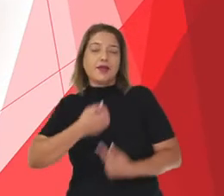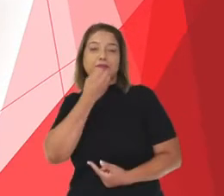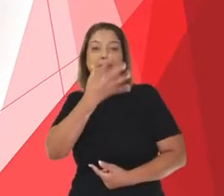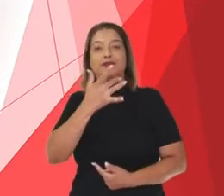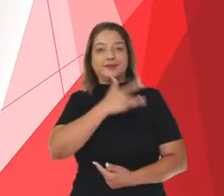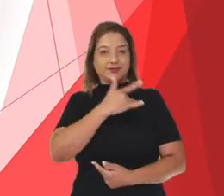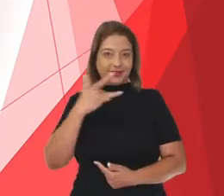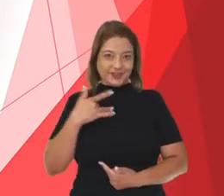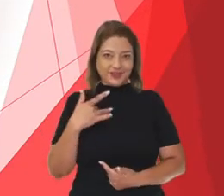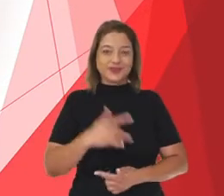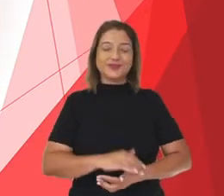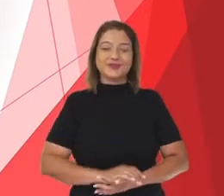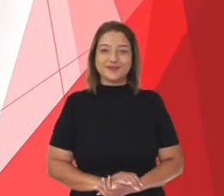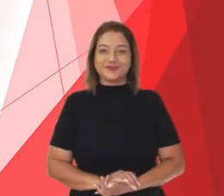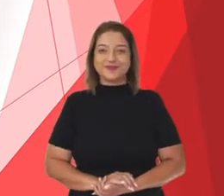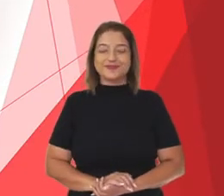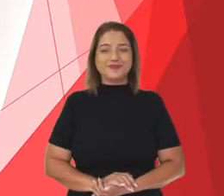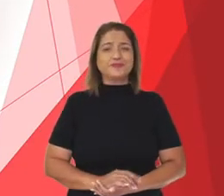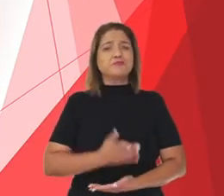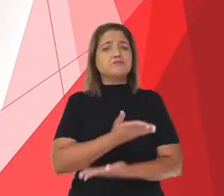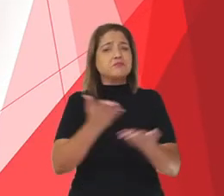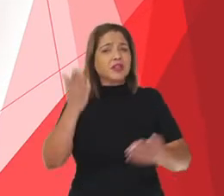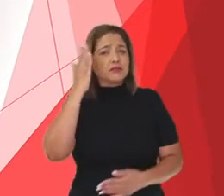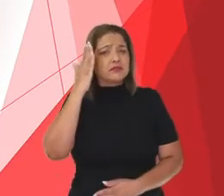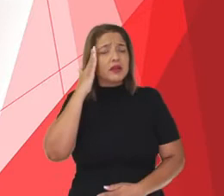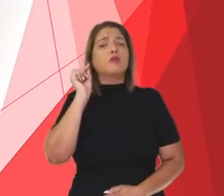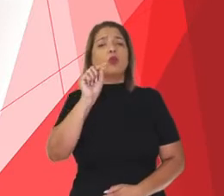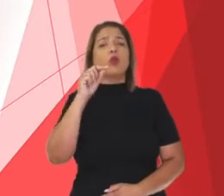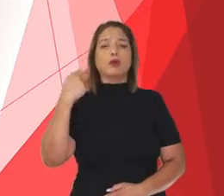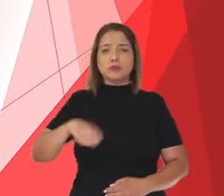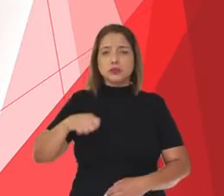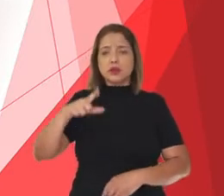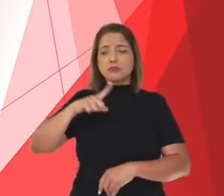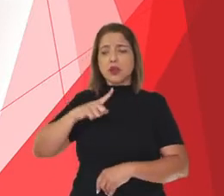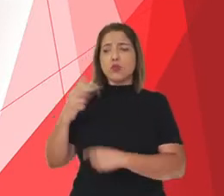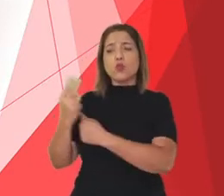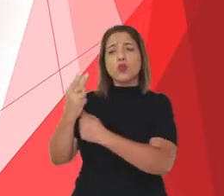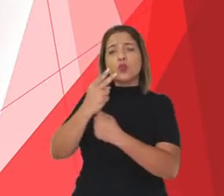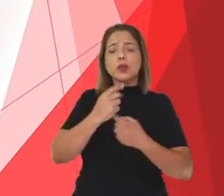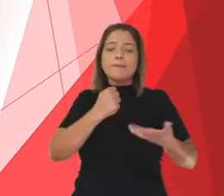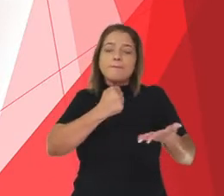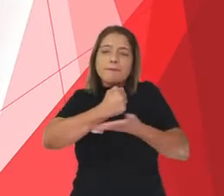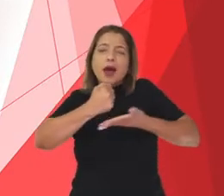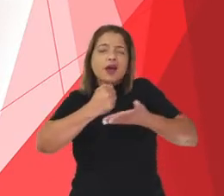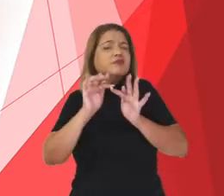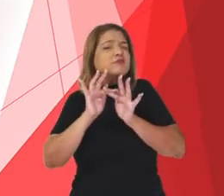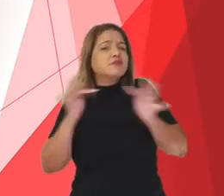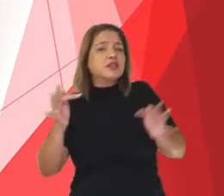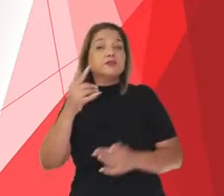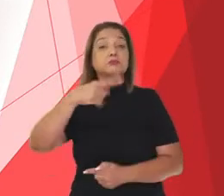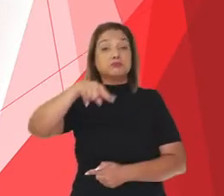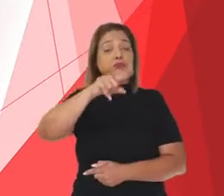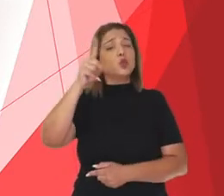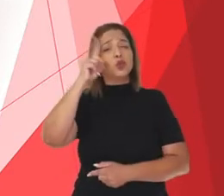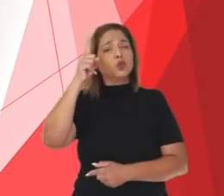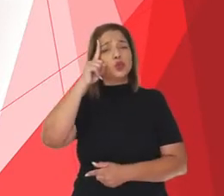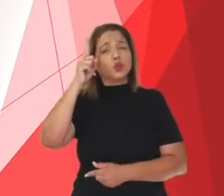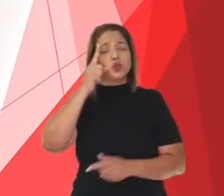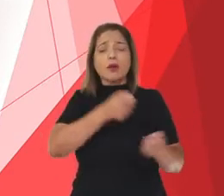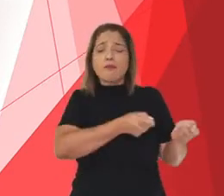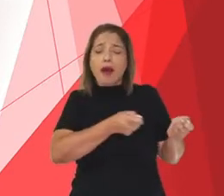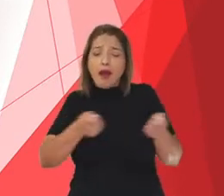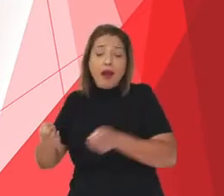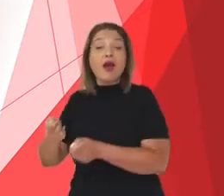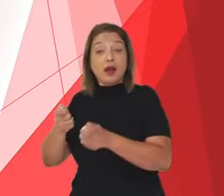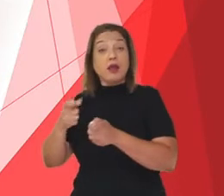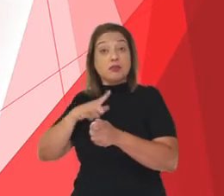Você sabia que existem alguns cuidados básicos que, se forem seguidos, ajudam a